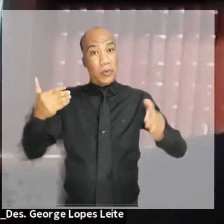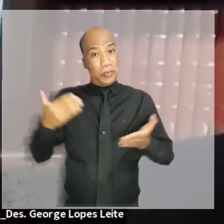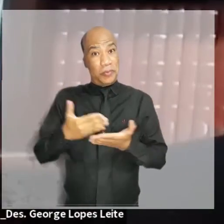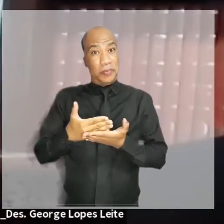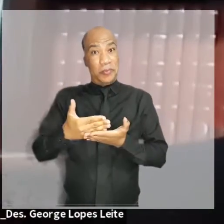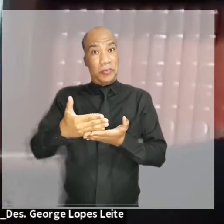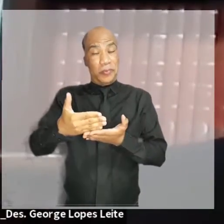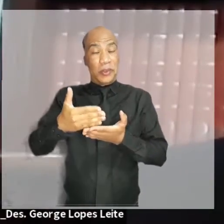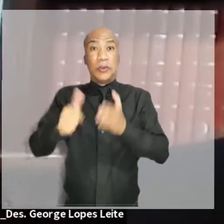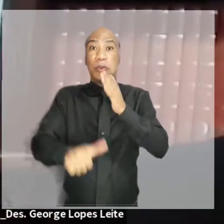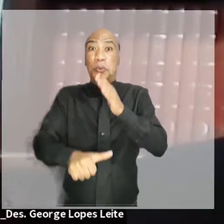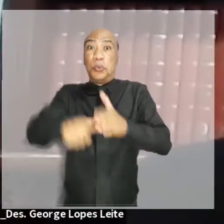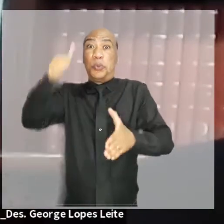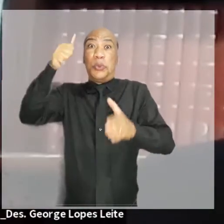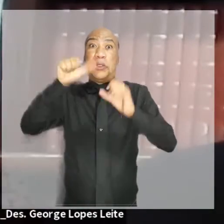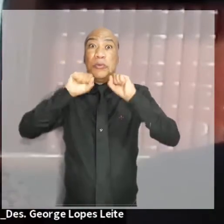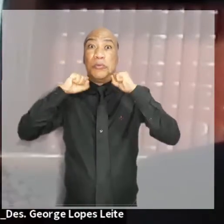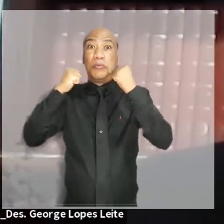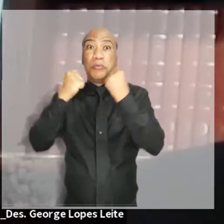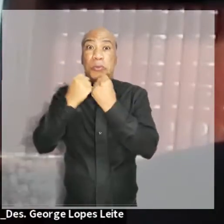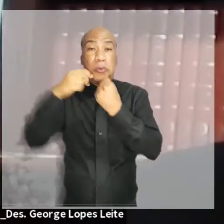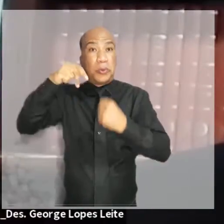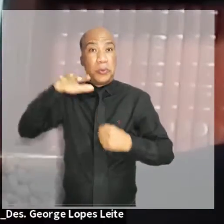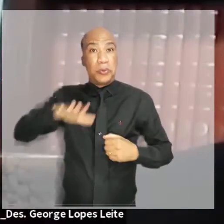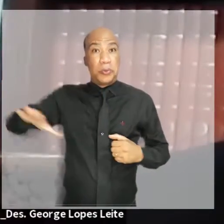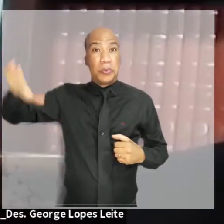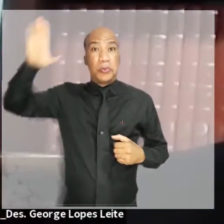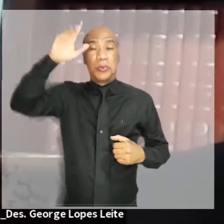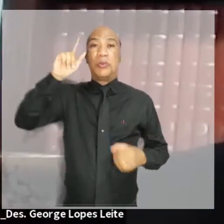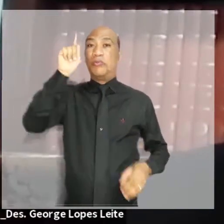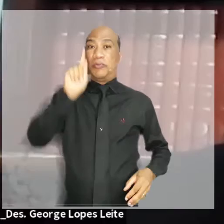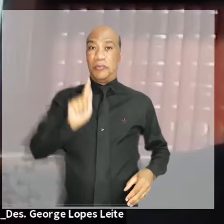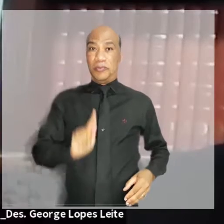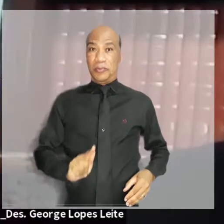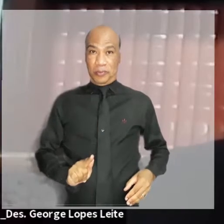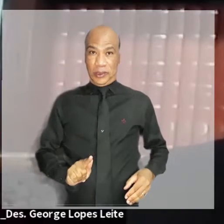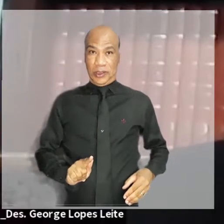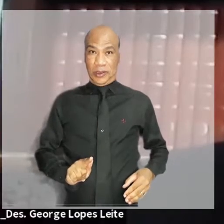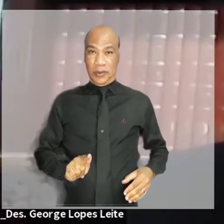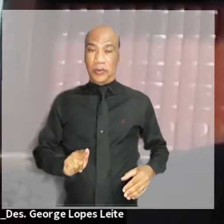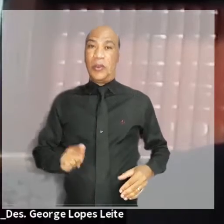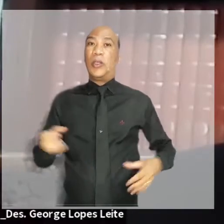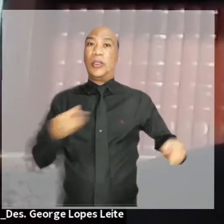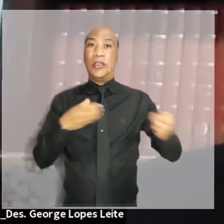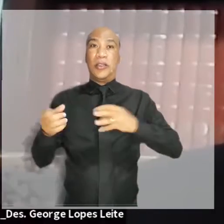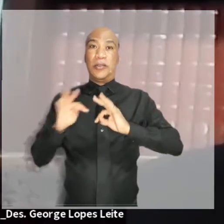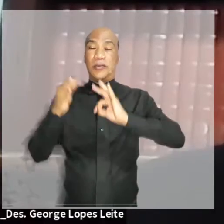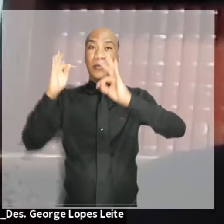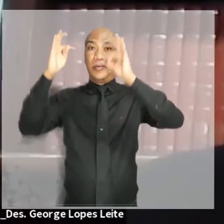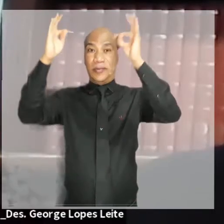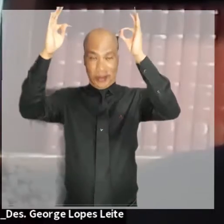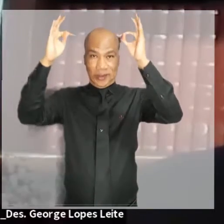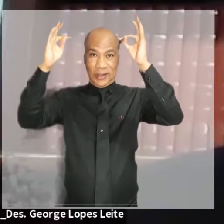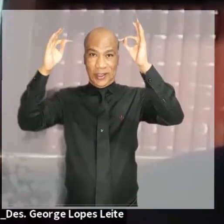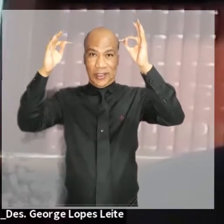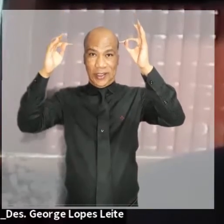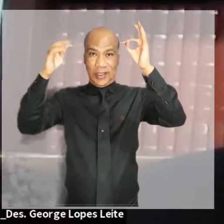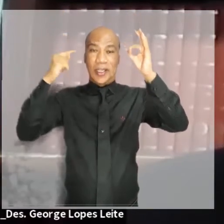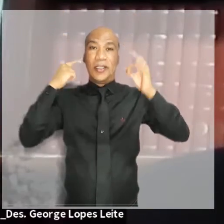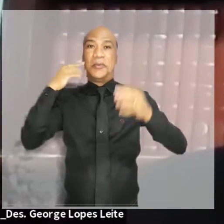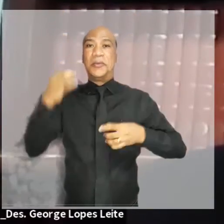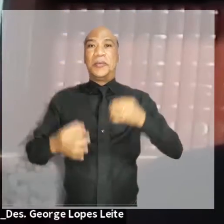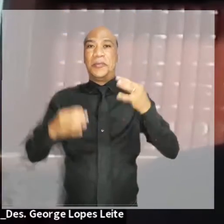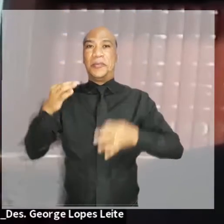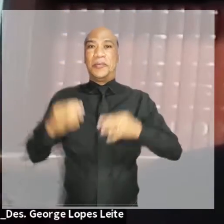Um bom dia a todos. Nesta solenidade de abertura do primeiro Seminário Nacional de Gestão e Inovação do